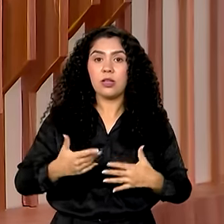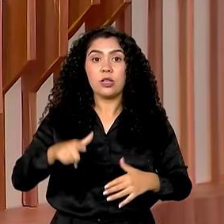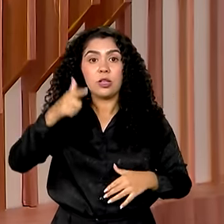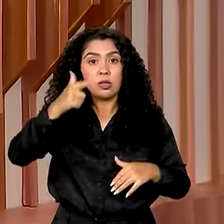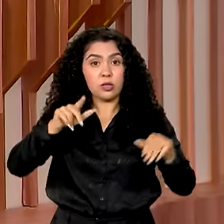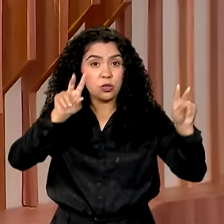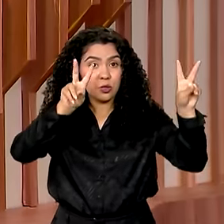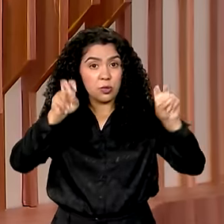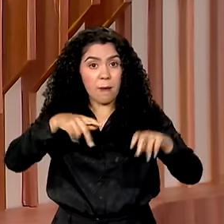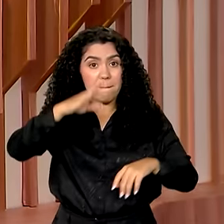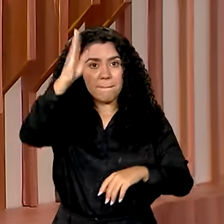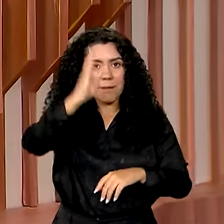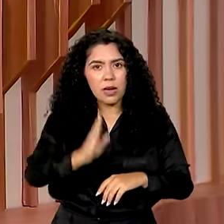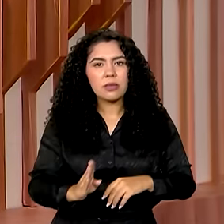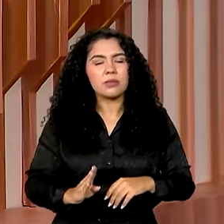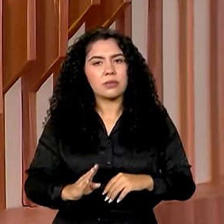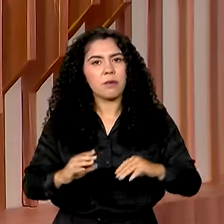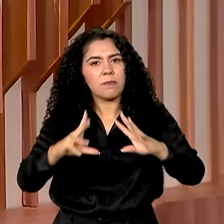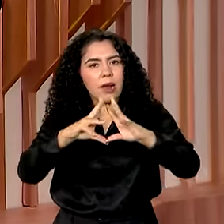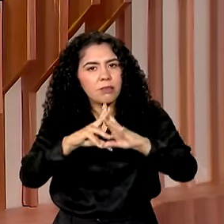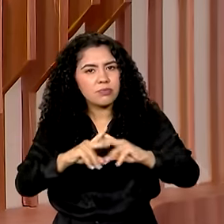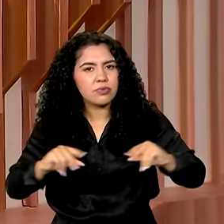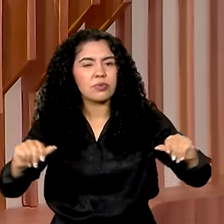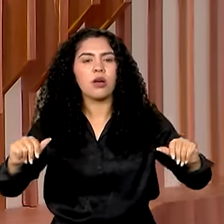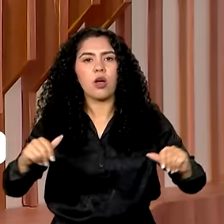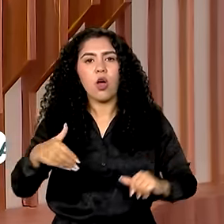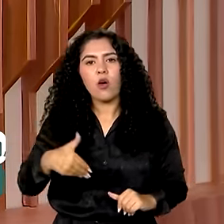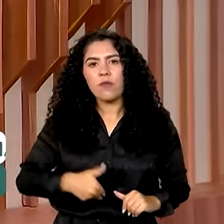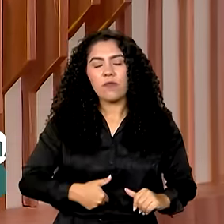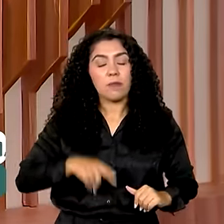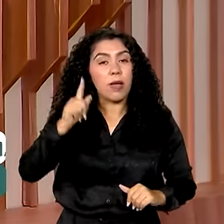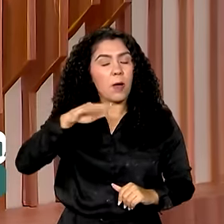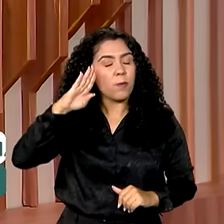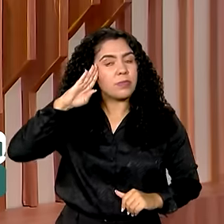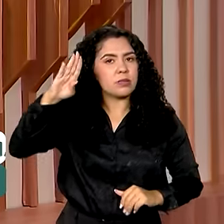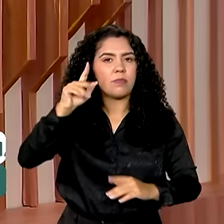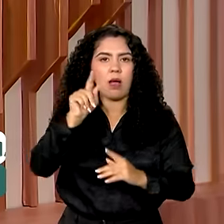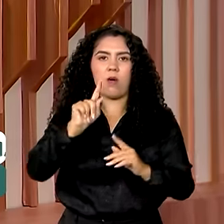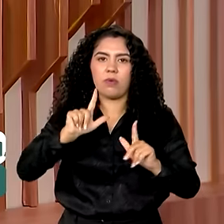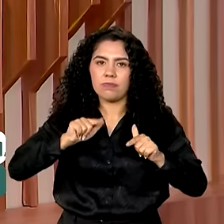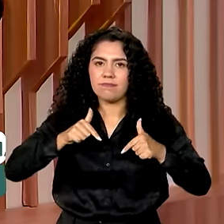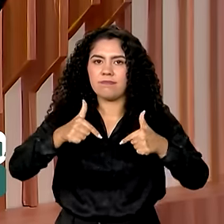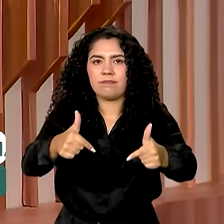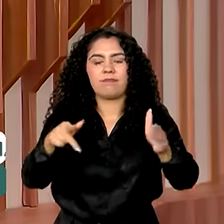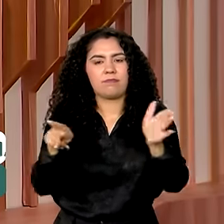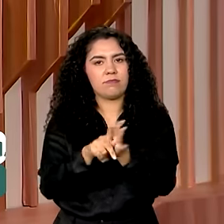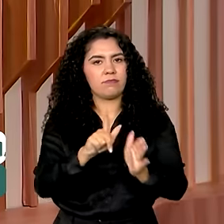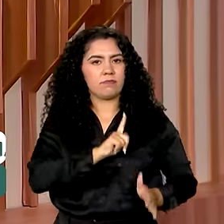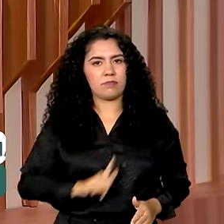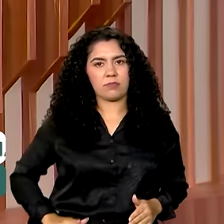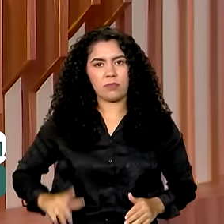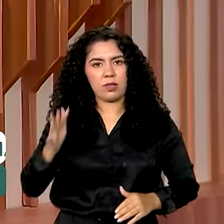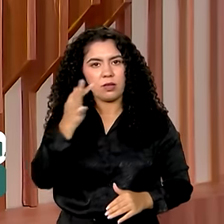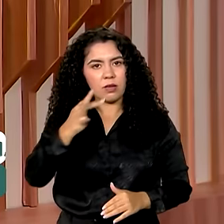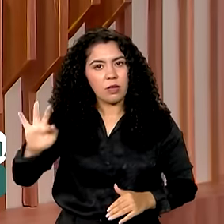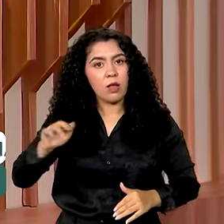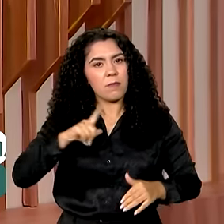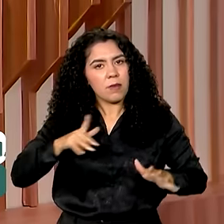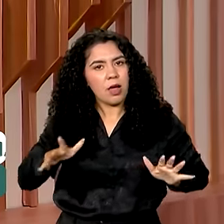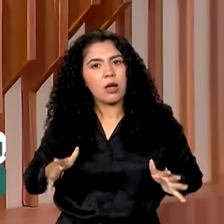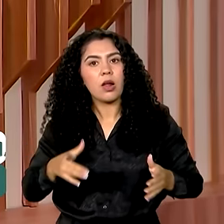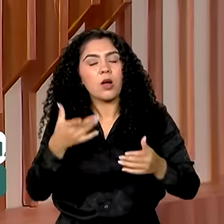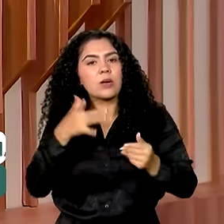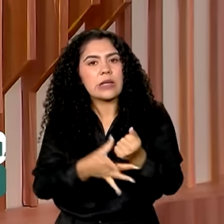do mapa da fome tem sido uma das principais metas do governo federal. Para isso, programas que promovam a segurança alimentar e